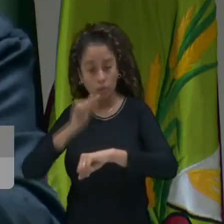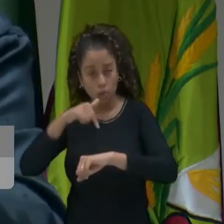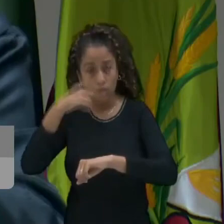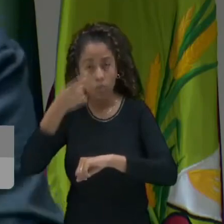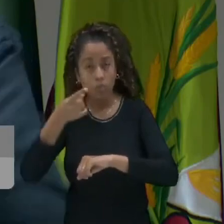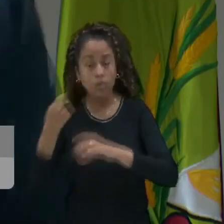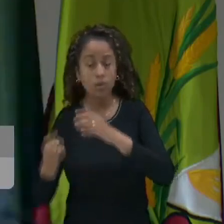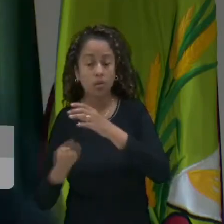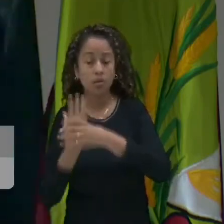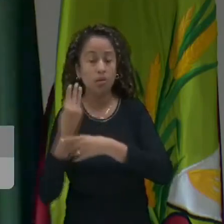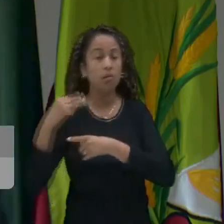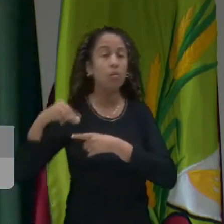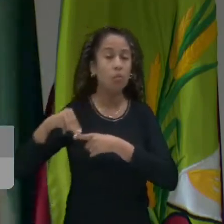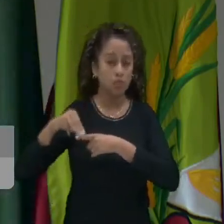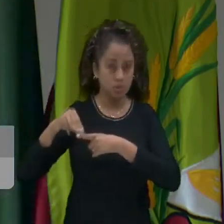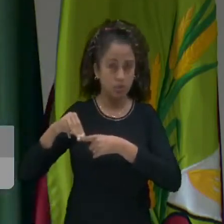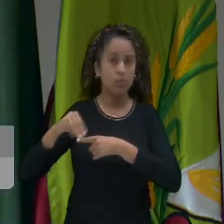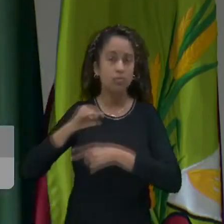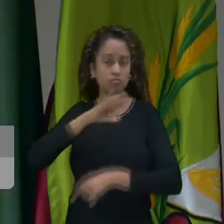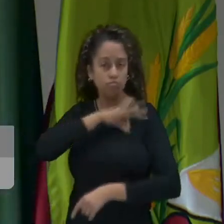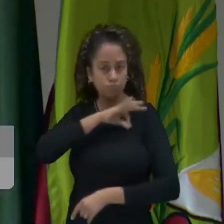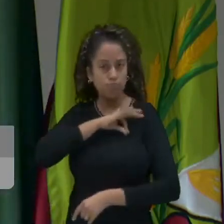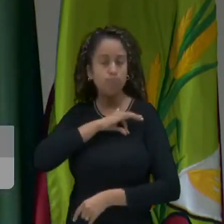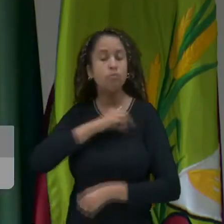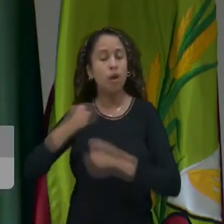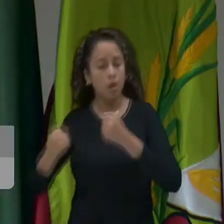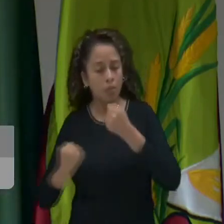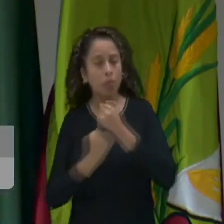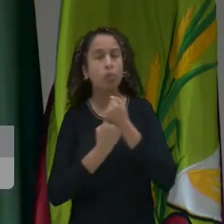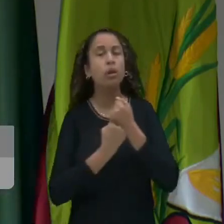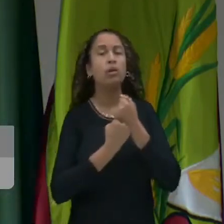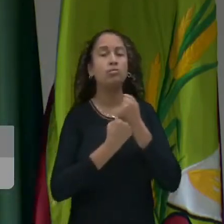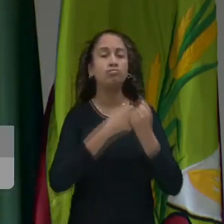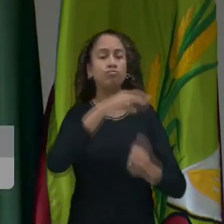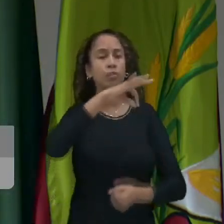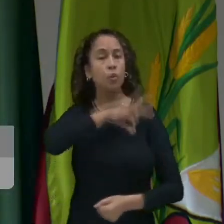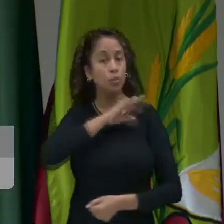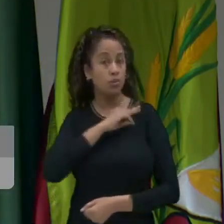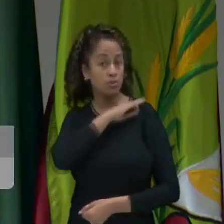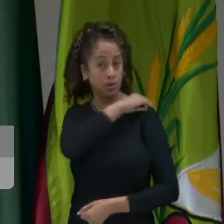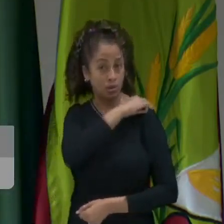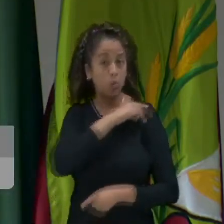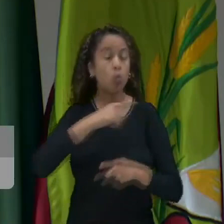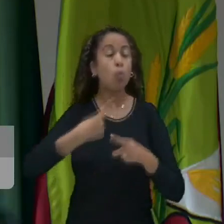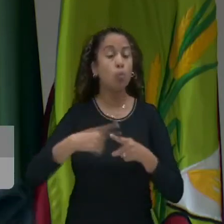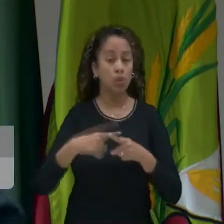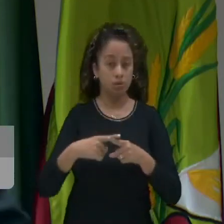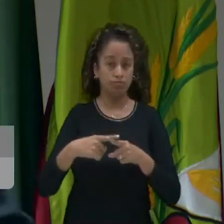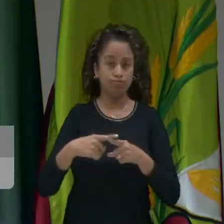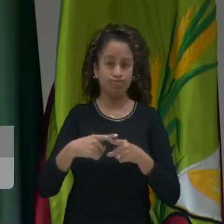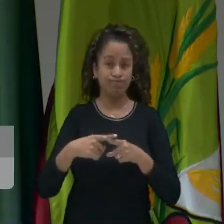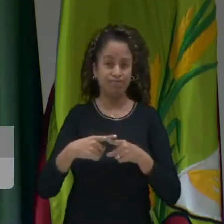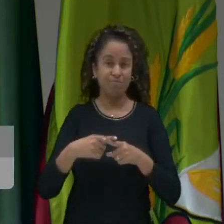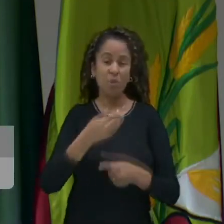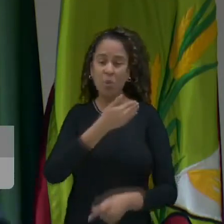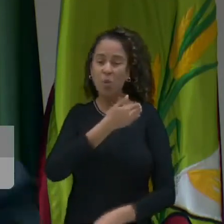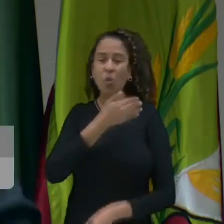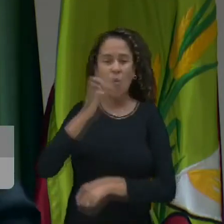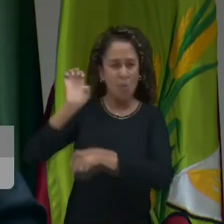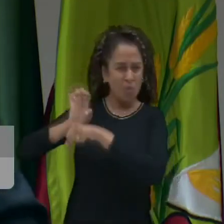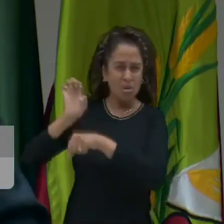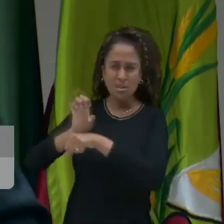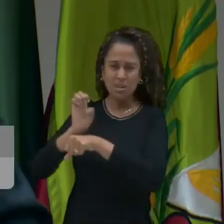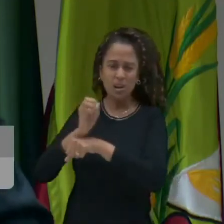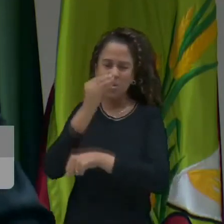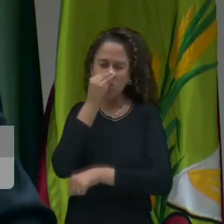Municipal para dar apoio, sim, à Polícia Militar, porque o Estado está em débito com Balneário Camboriú há um